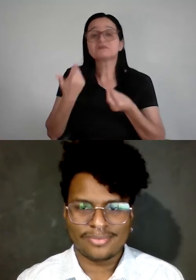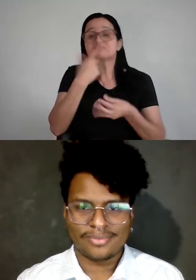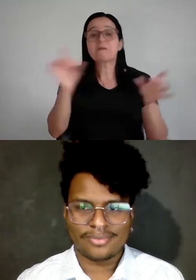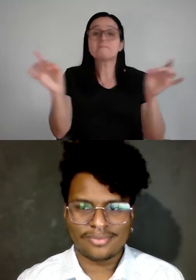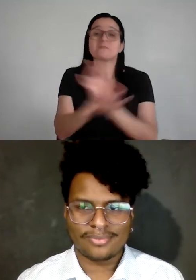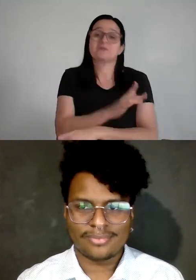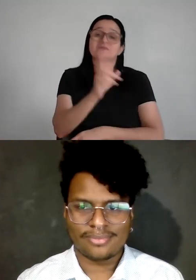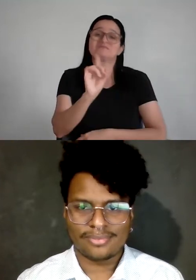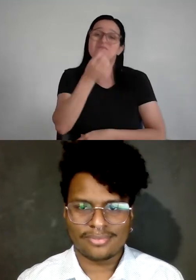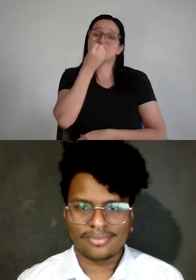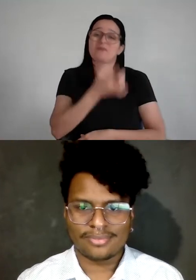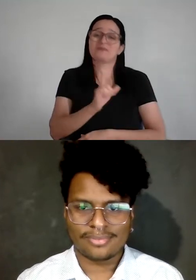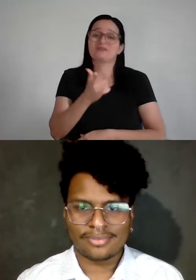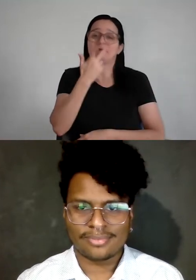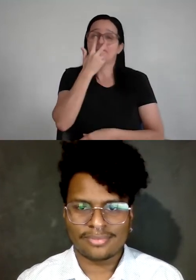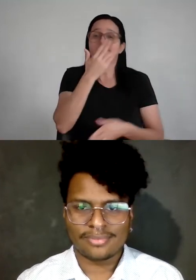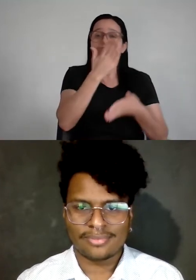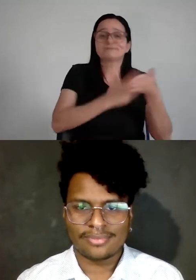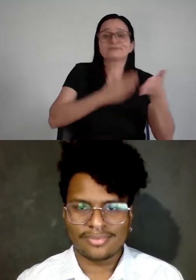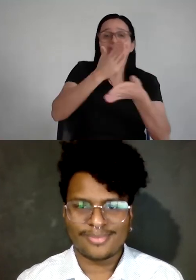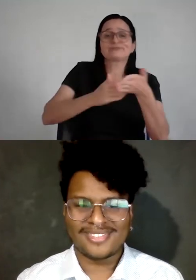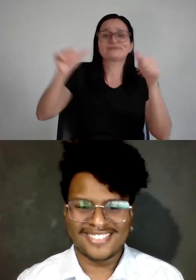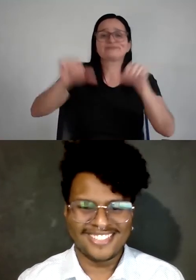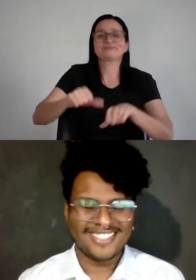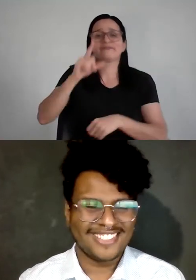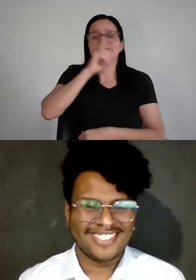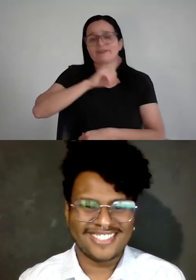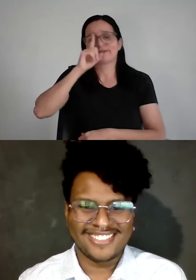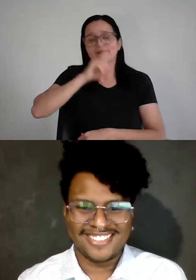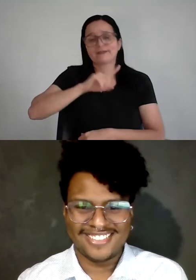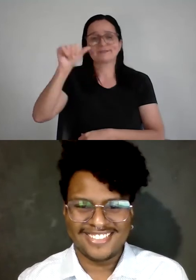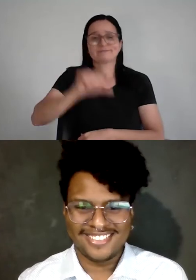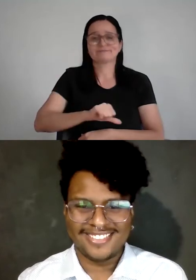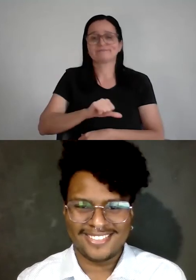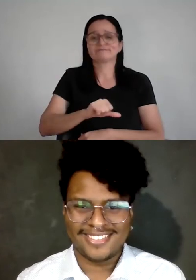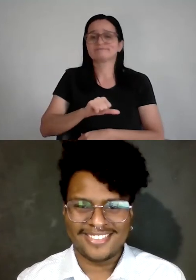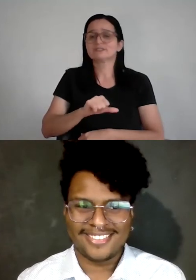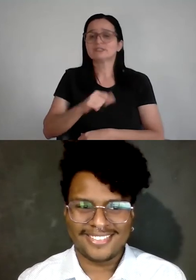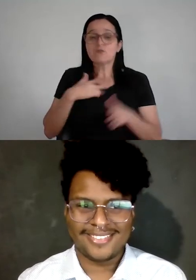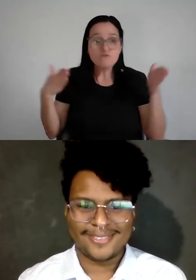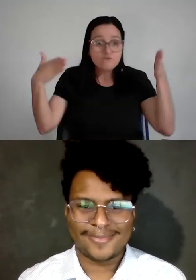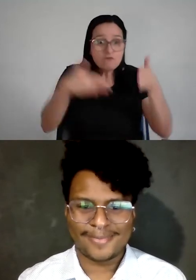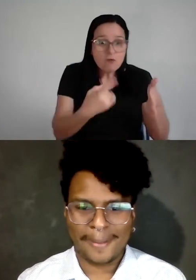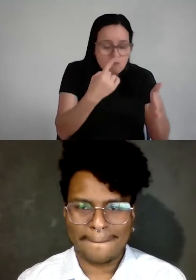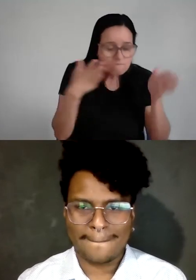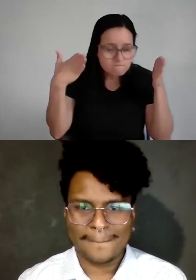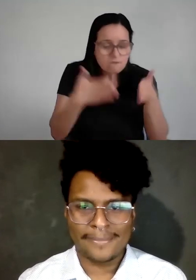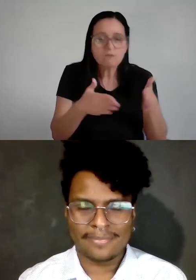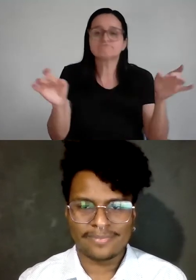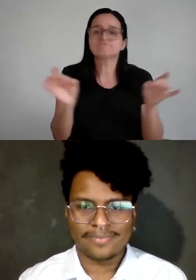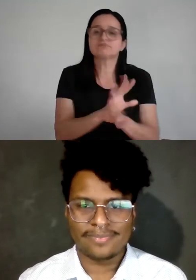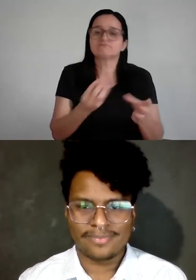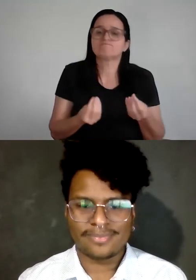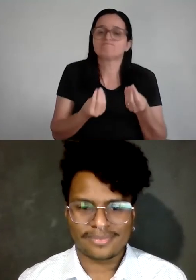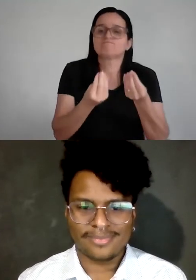bem, entrega um monte de coisa para o papel de pão, aí está dizendo que está entregando nunca, foca em fazer poucas coisas, mas fazer bem, na excelência,